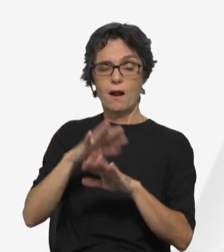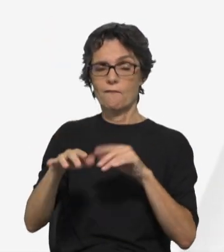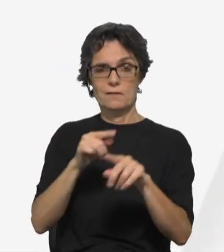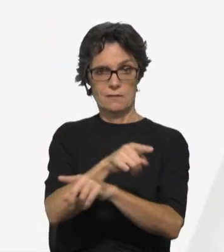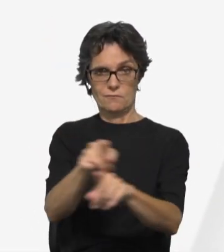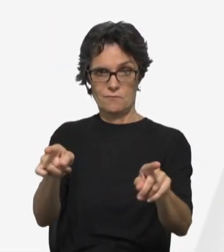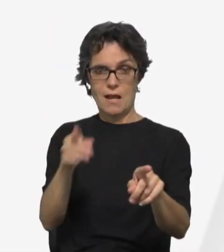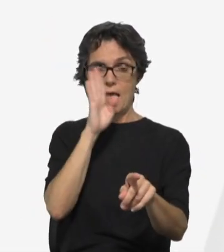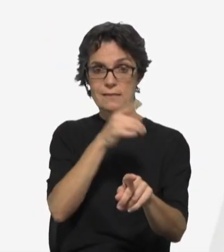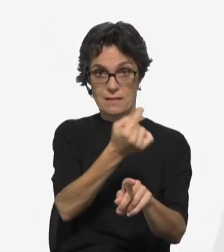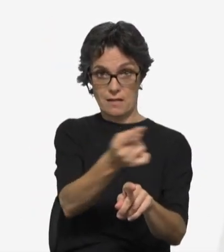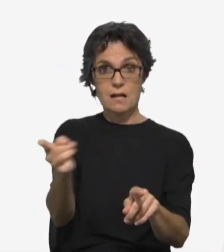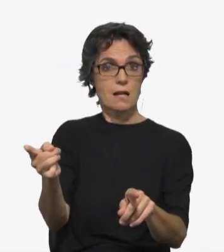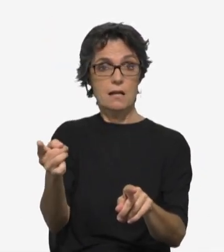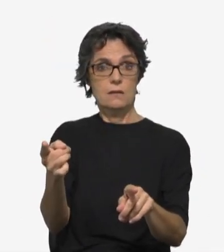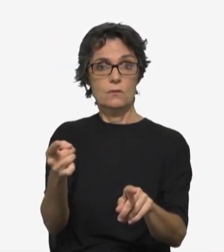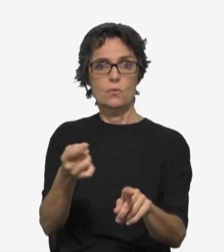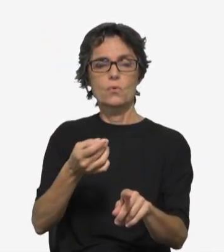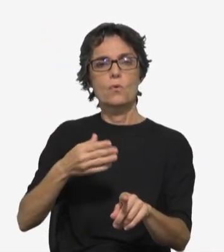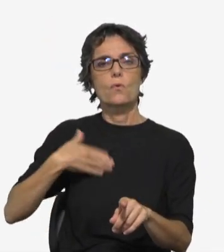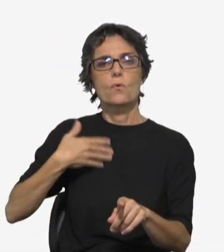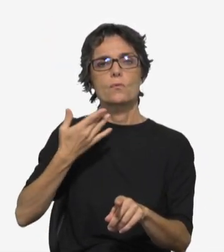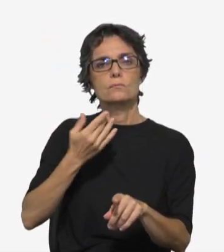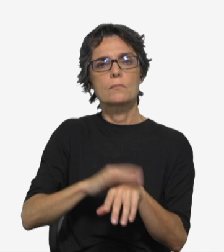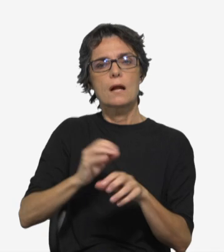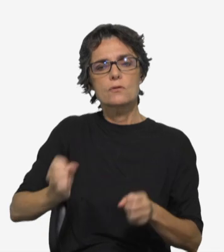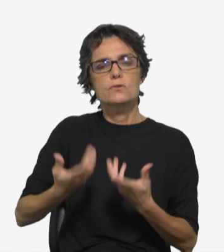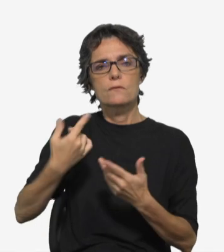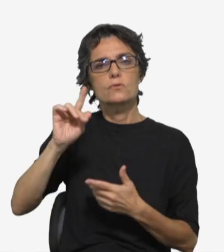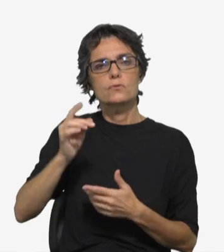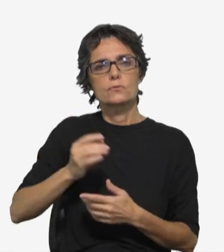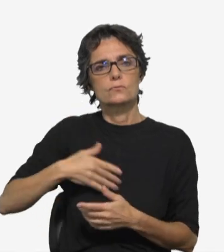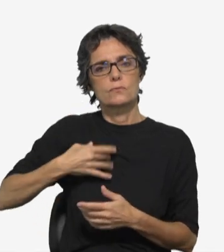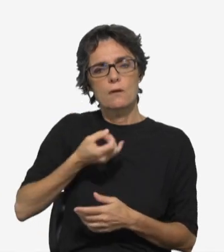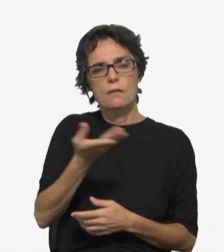se cada um de vós não perdoar o seu irmão de todo o coração.